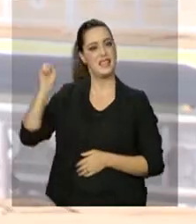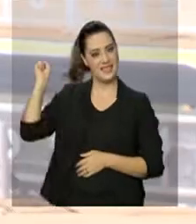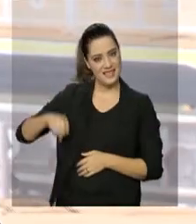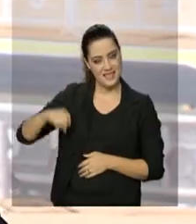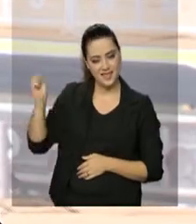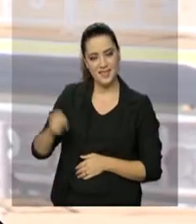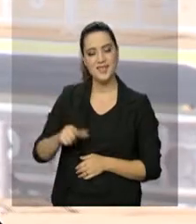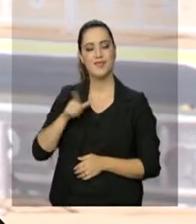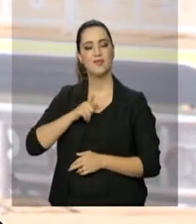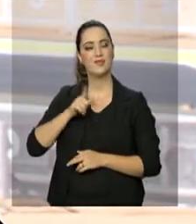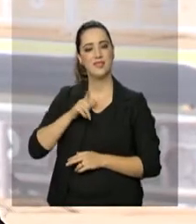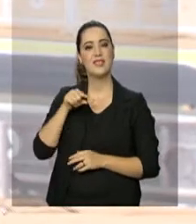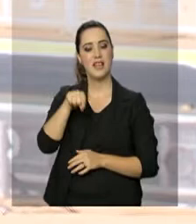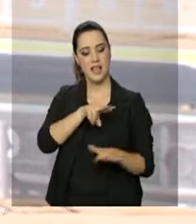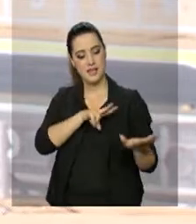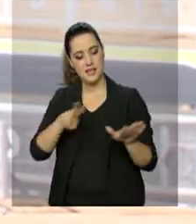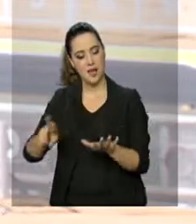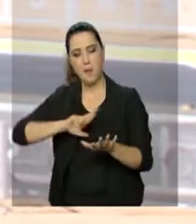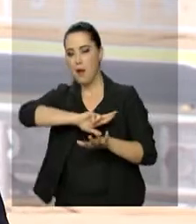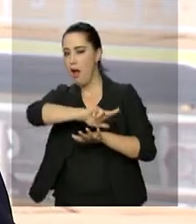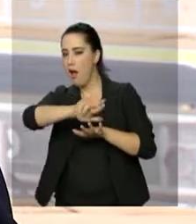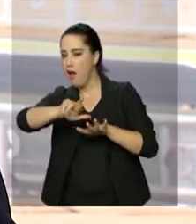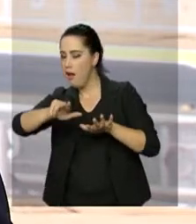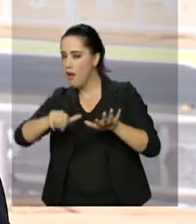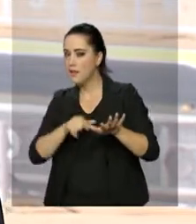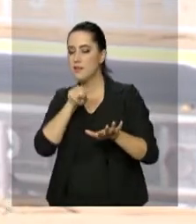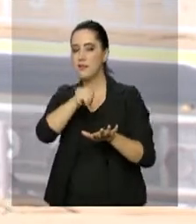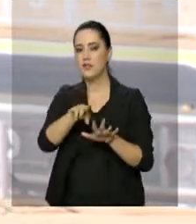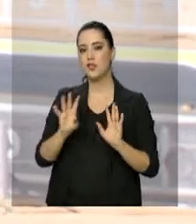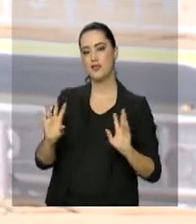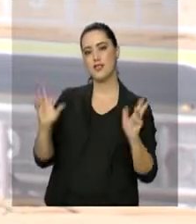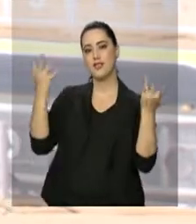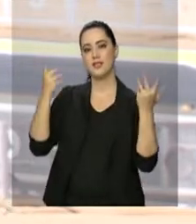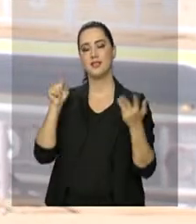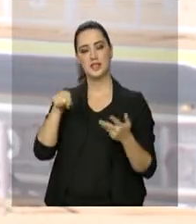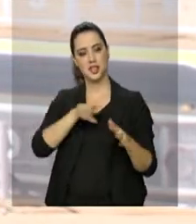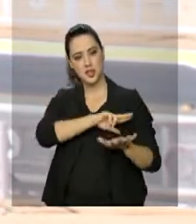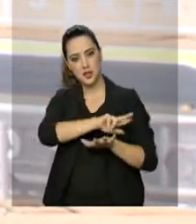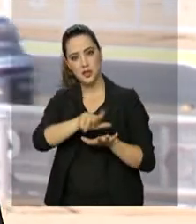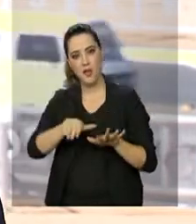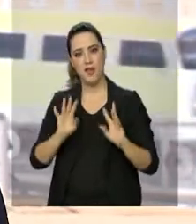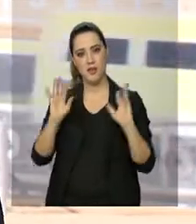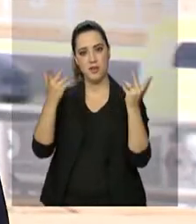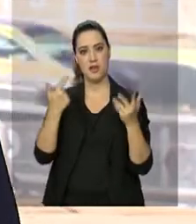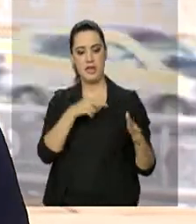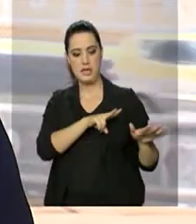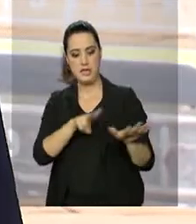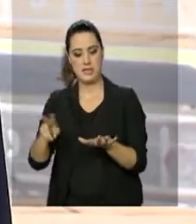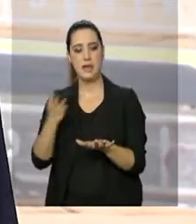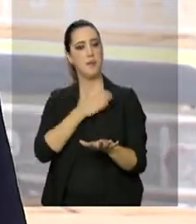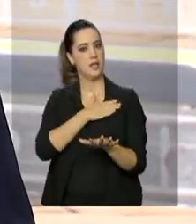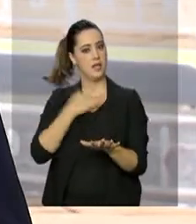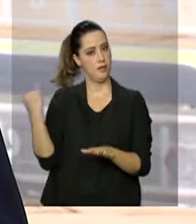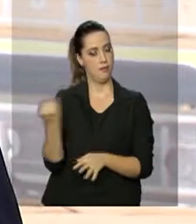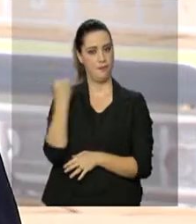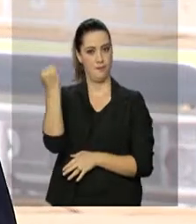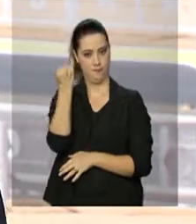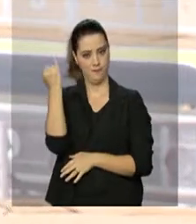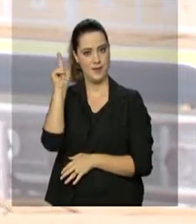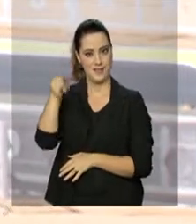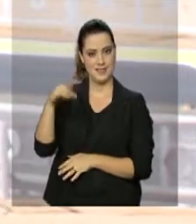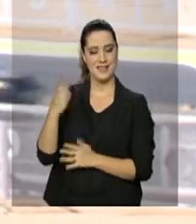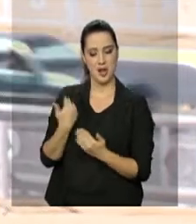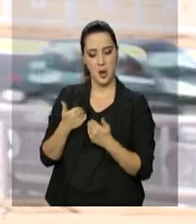durante a semana, terá alguns eventos durante a Semana da Pátria, uma semana importante, e que vai ser